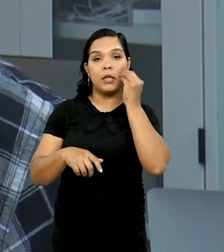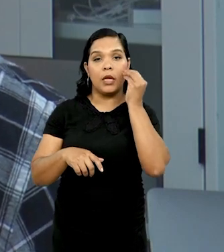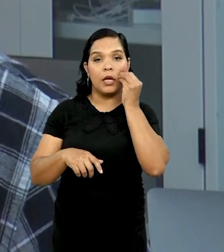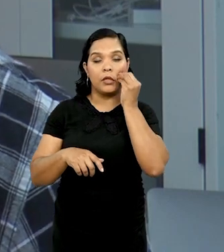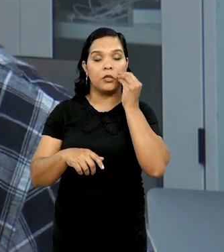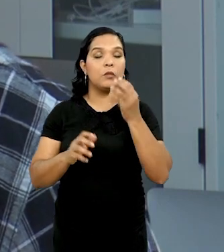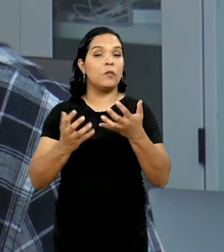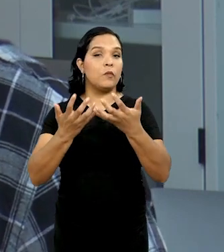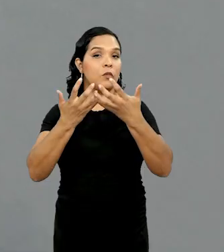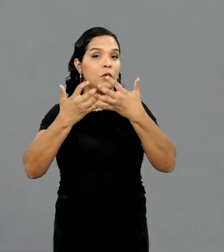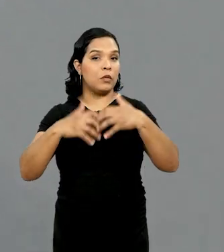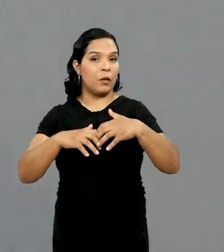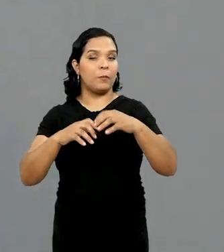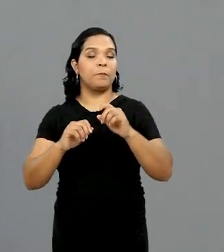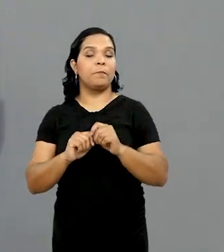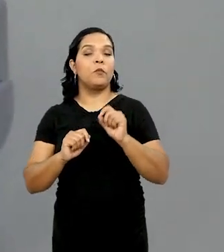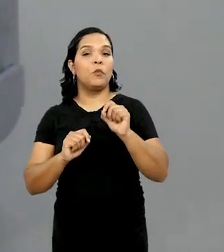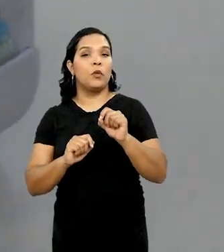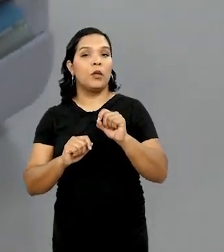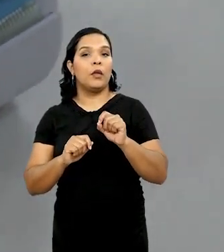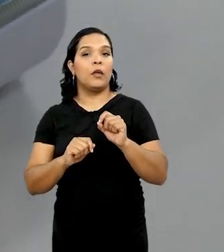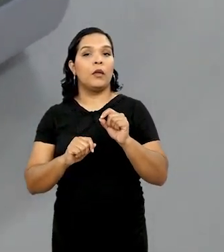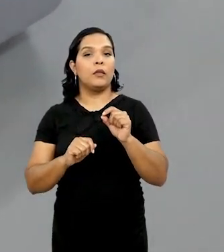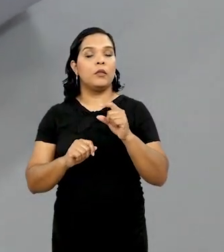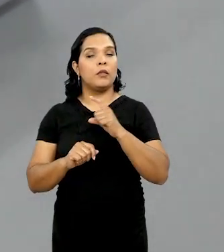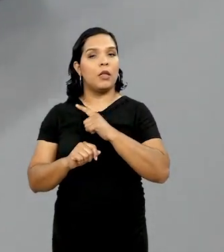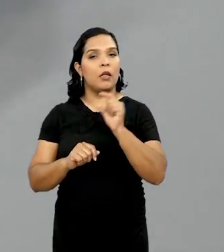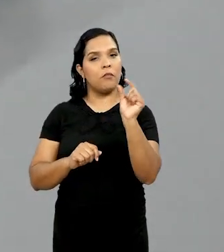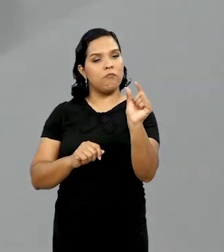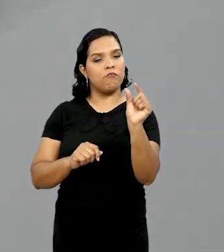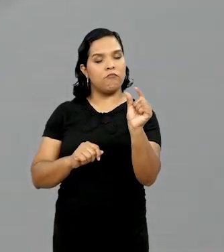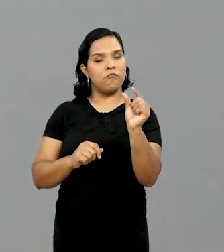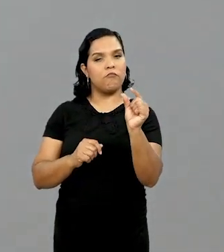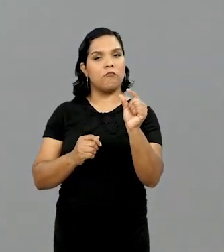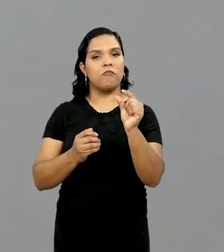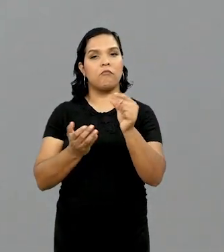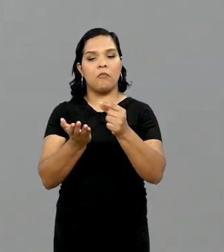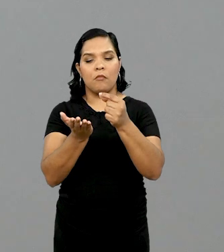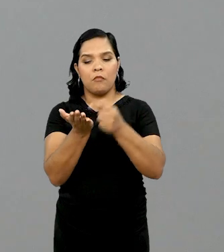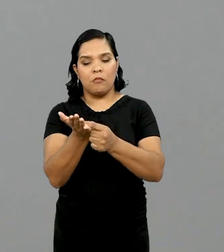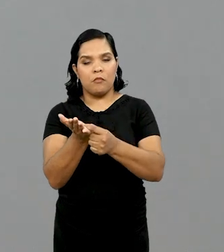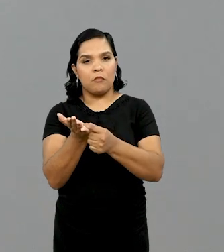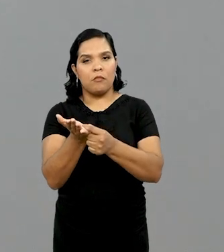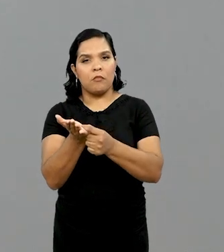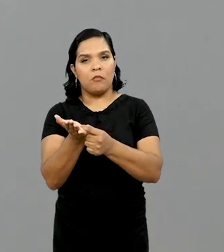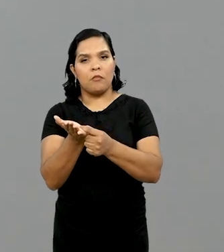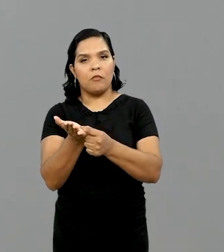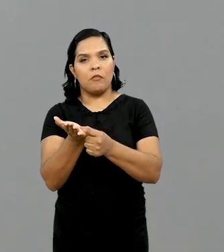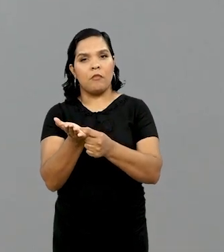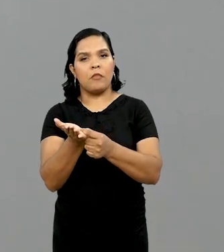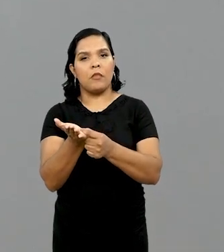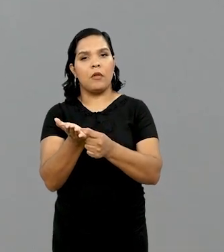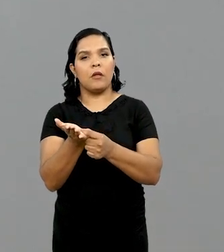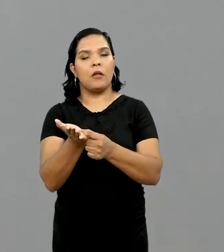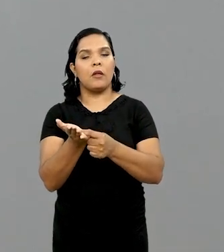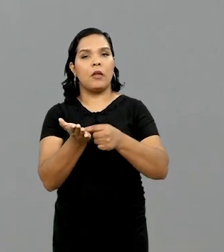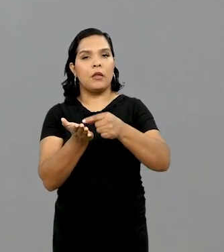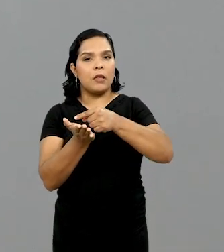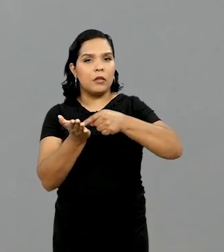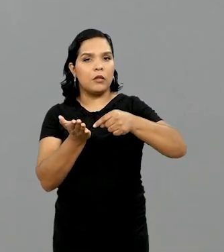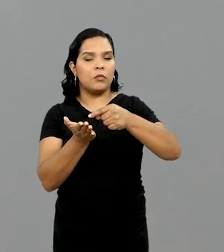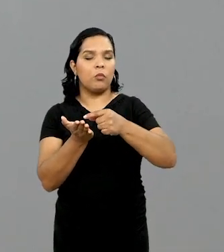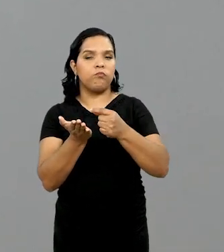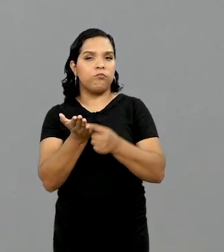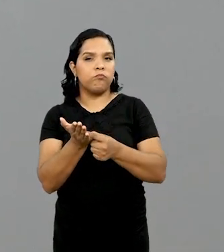avaliação funcional. Esse dispositivo, ele tem sensores de pressão, sensores iniciais do tipo acelerômetro e